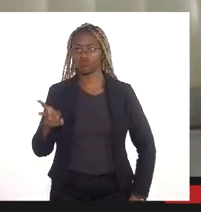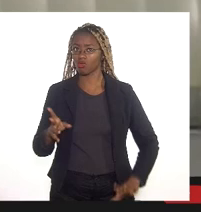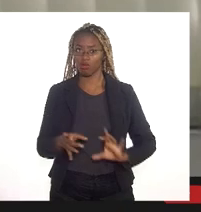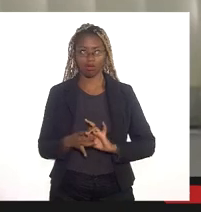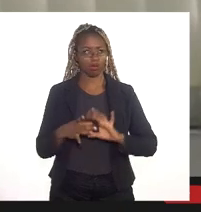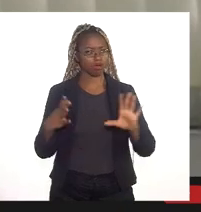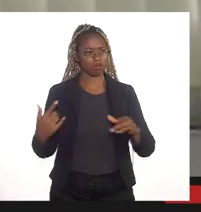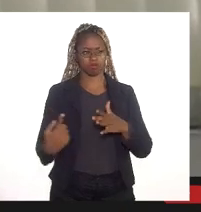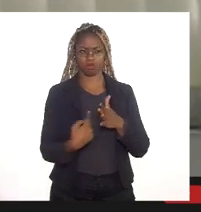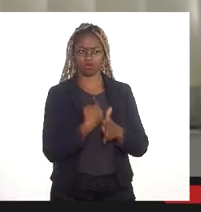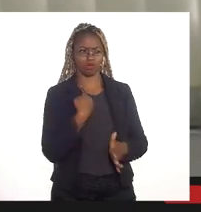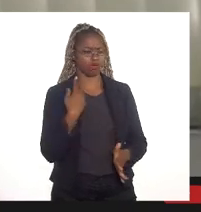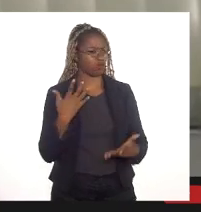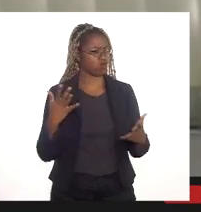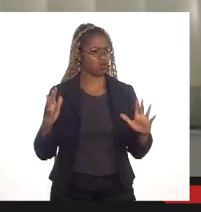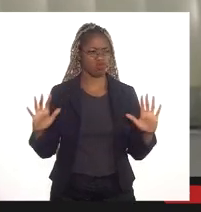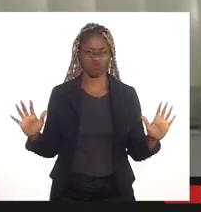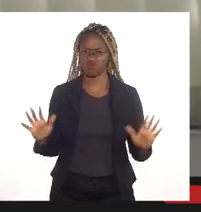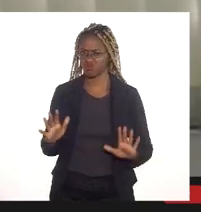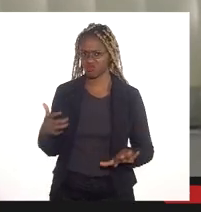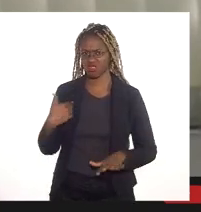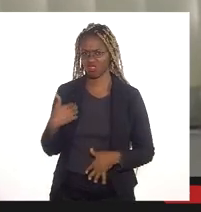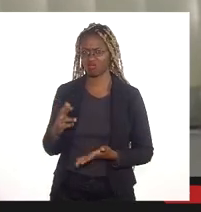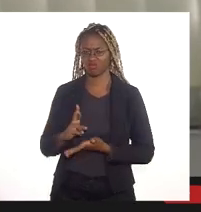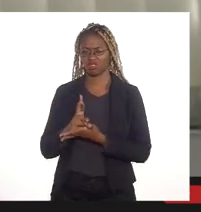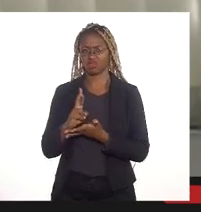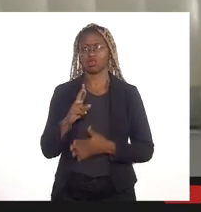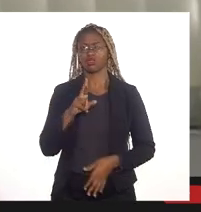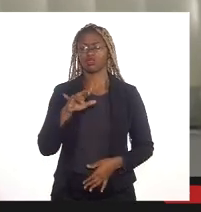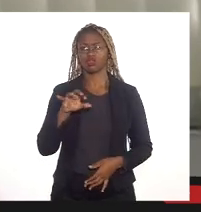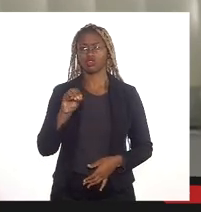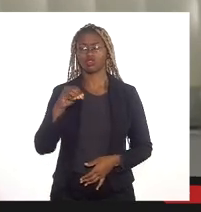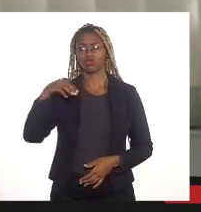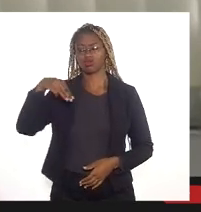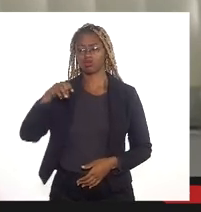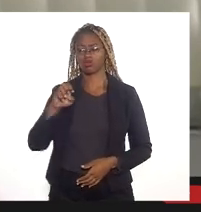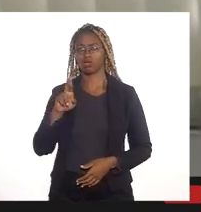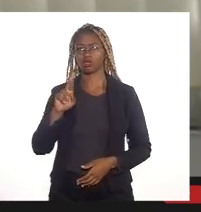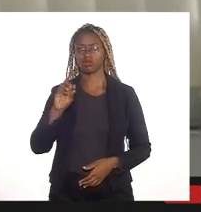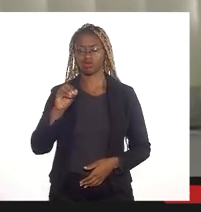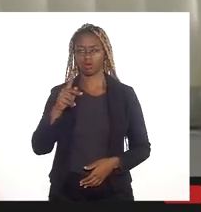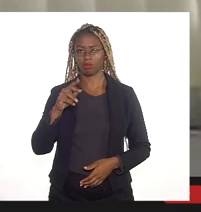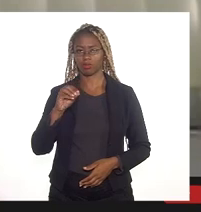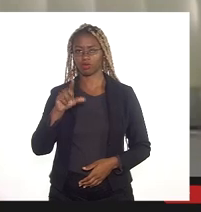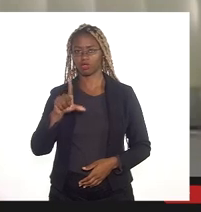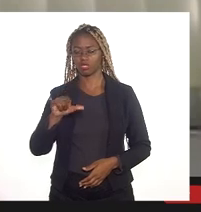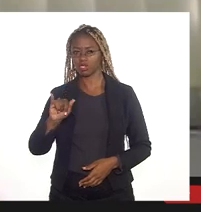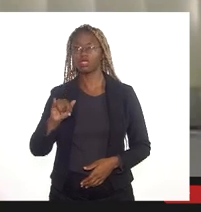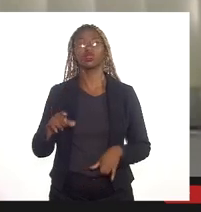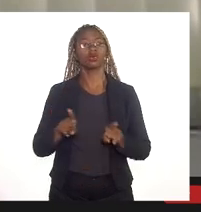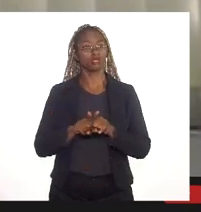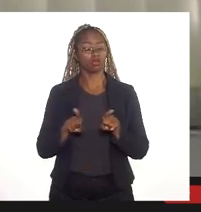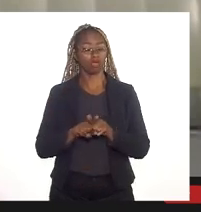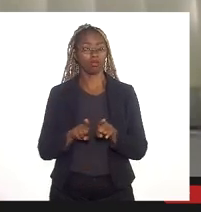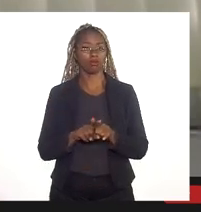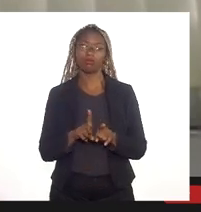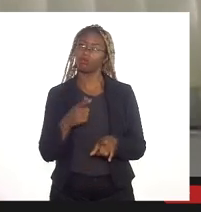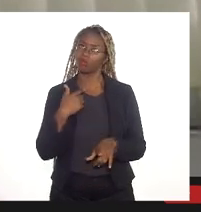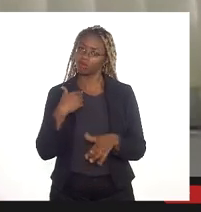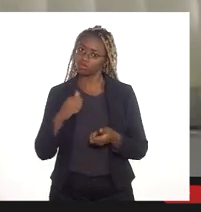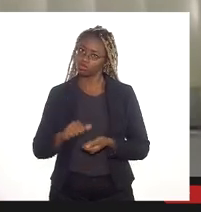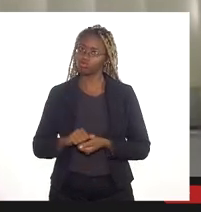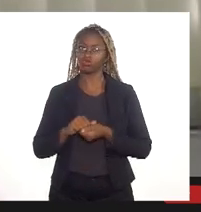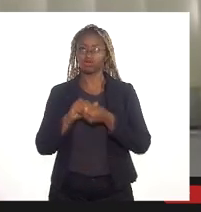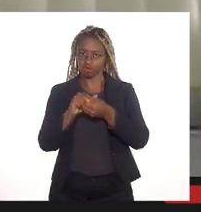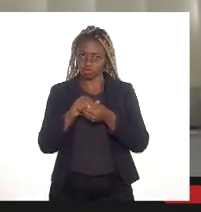em nome do Instituto Rio Metrópole para que esse debate possa ter a contribuição também do órgão executivo da região